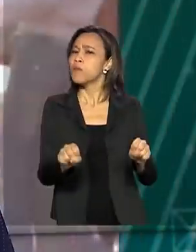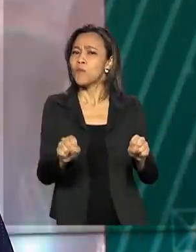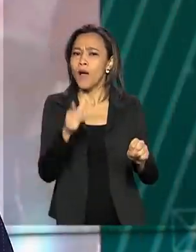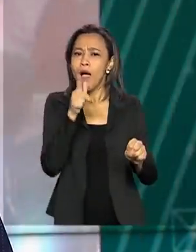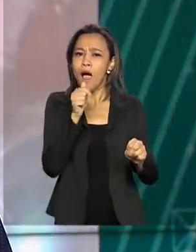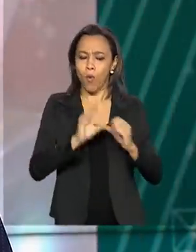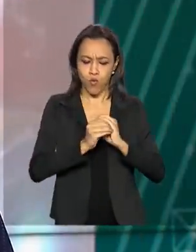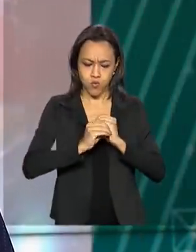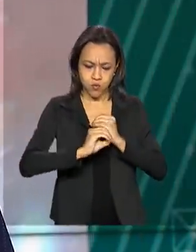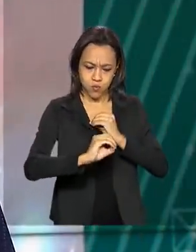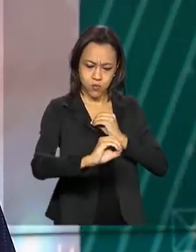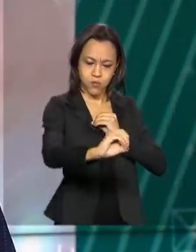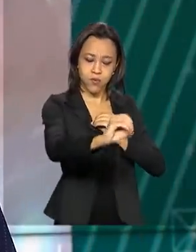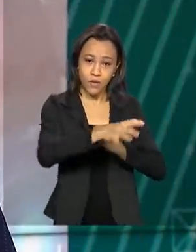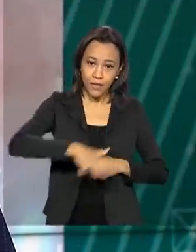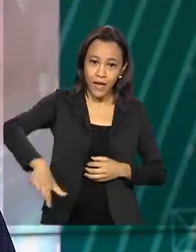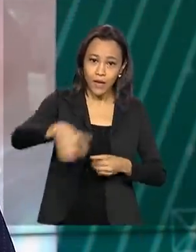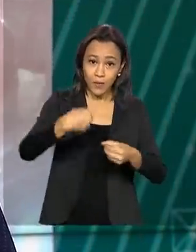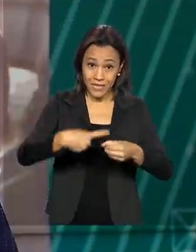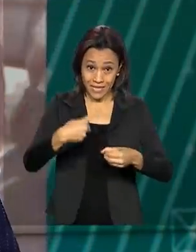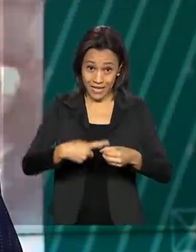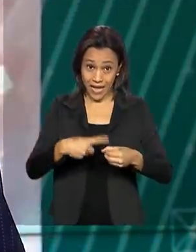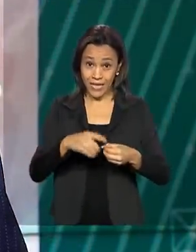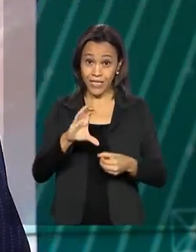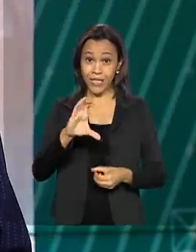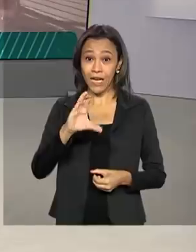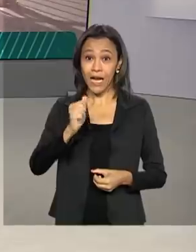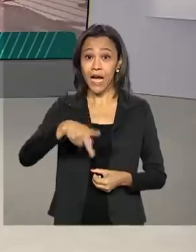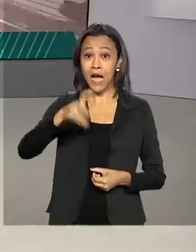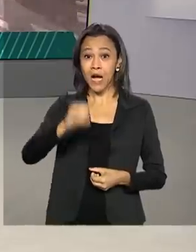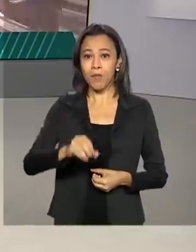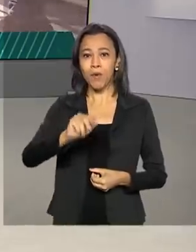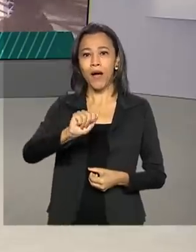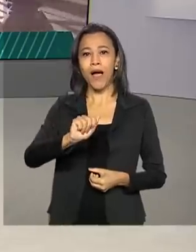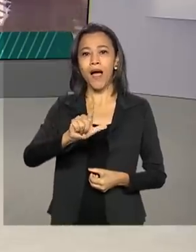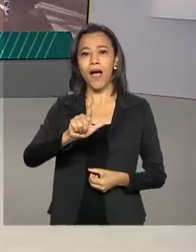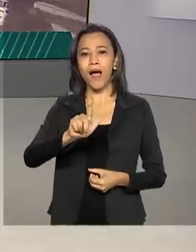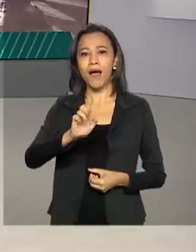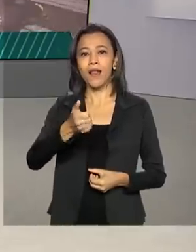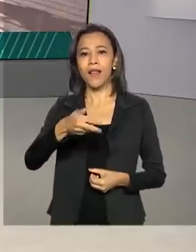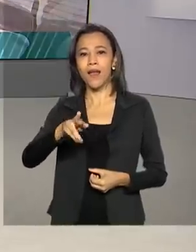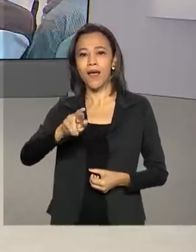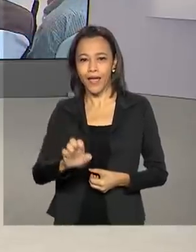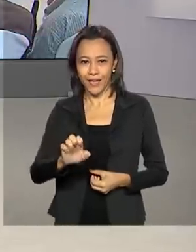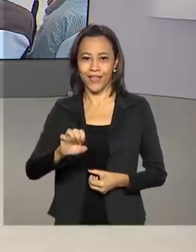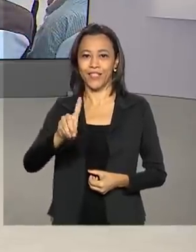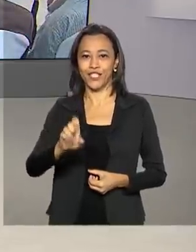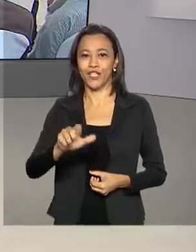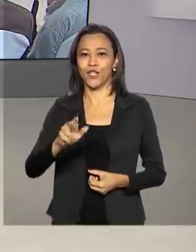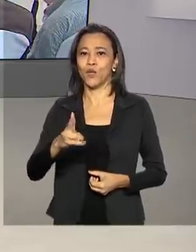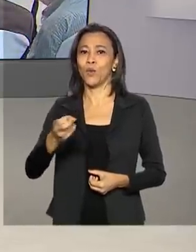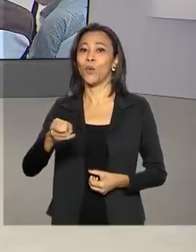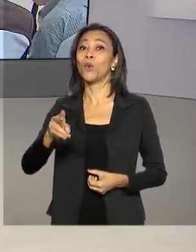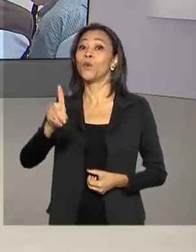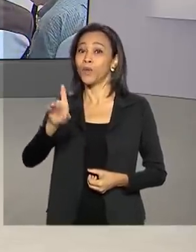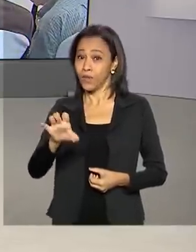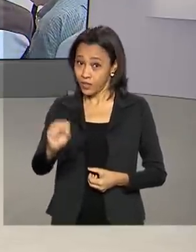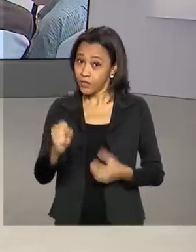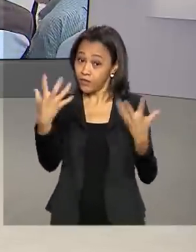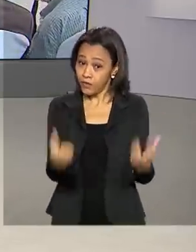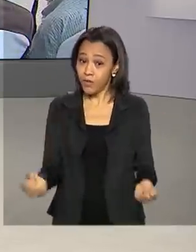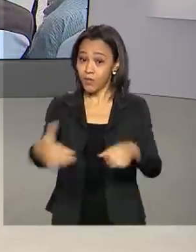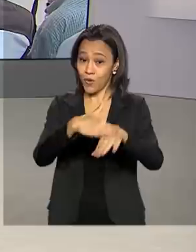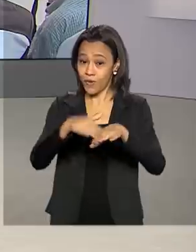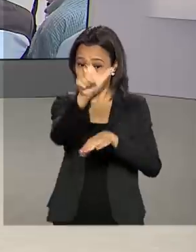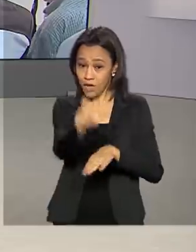para moradores da cidade de Campo Alegre de Lourdes. E é para lá que a gente vai ao vivo agora conversar com o repórter Dimas